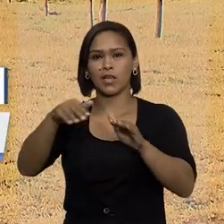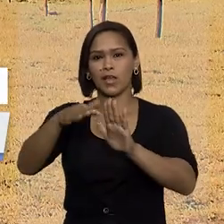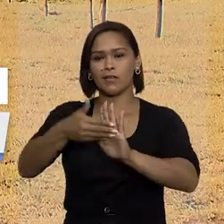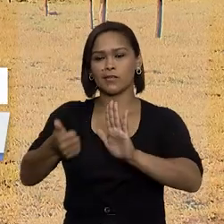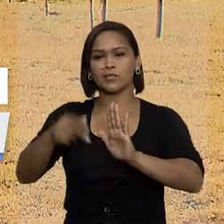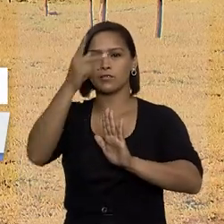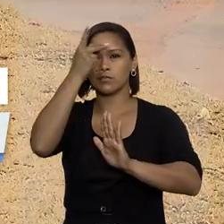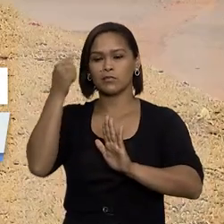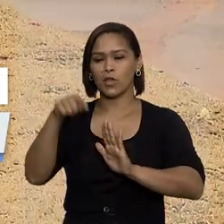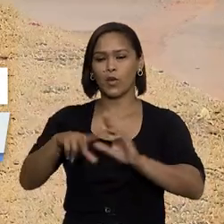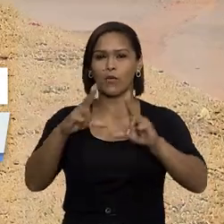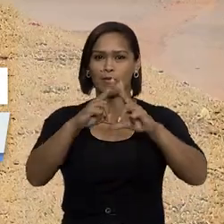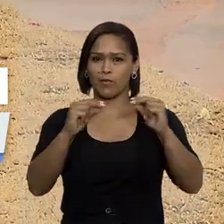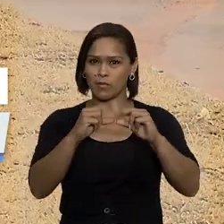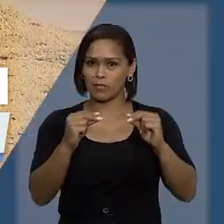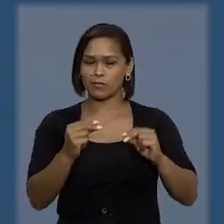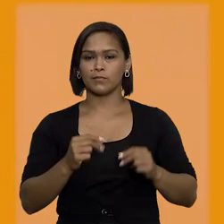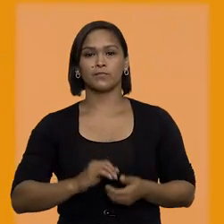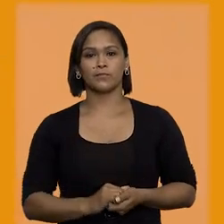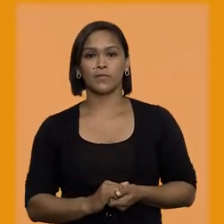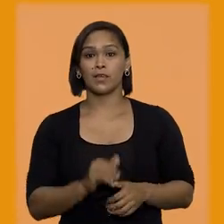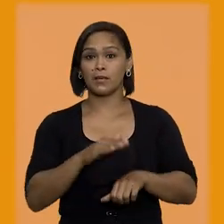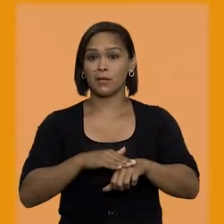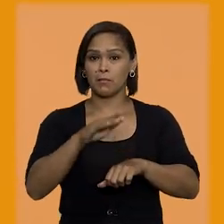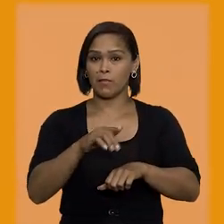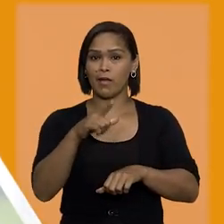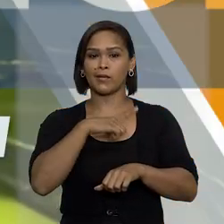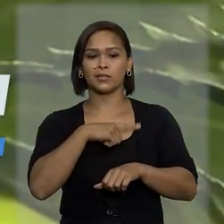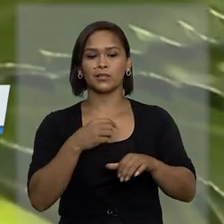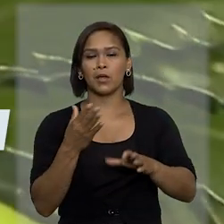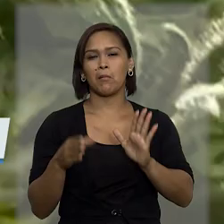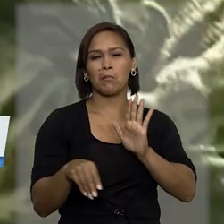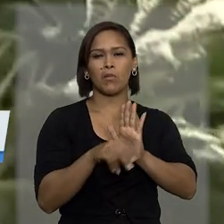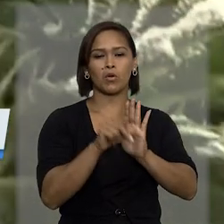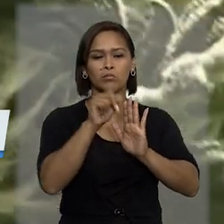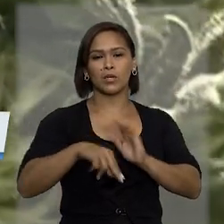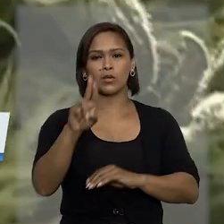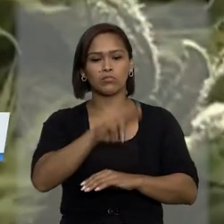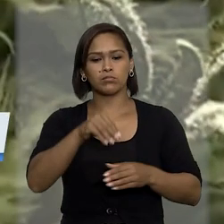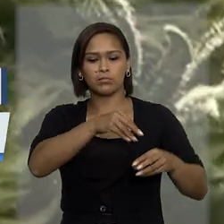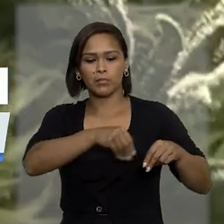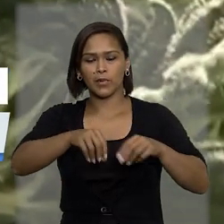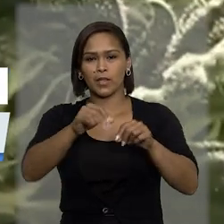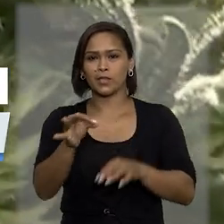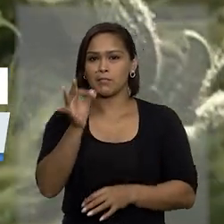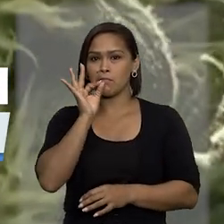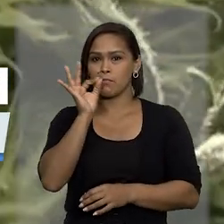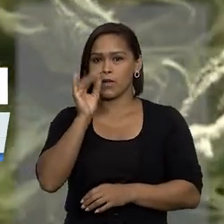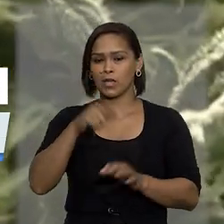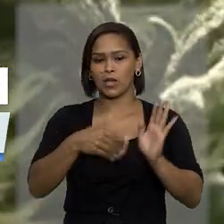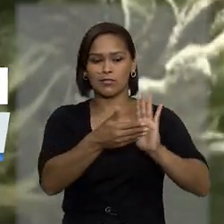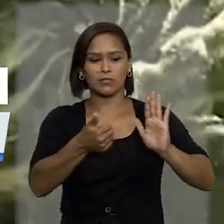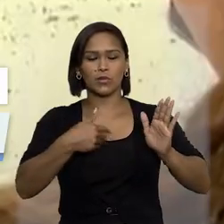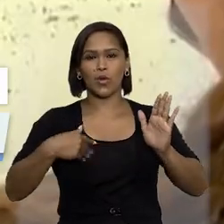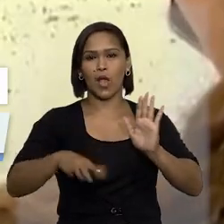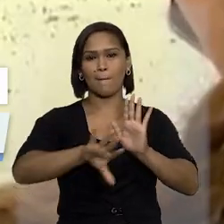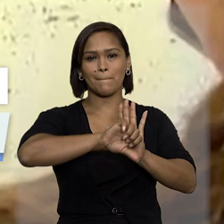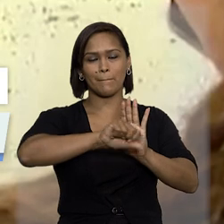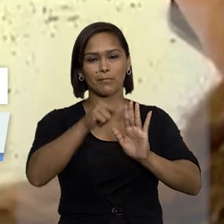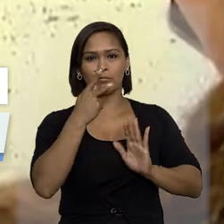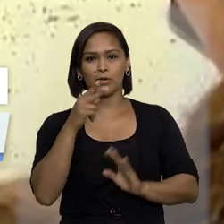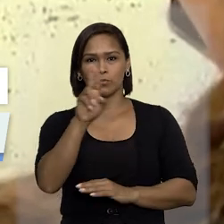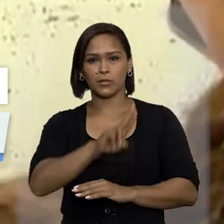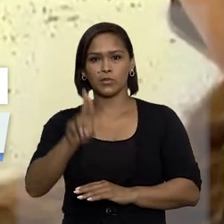áreas invadidas no Distrito Federal. E mais, posse de utensílios para cultivo de maconha destinada a consumo